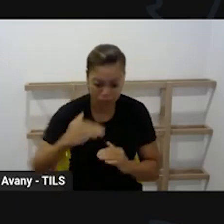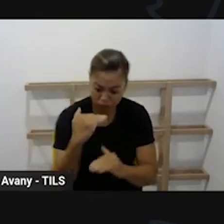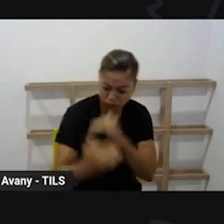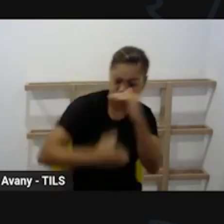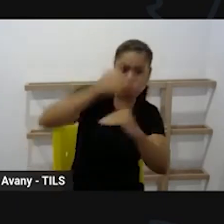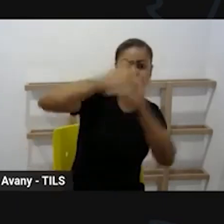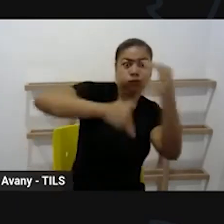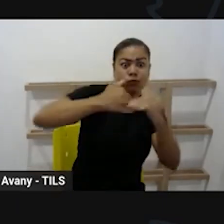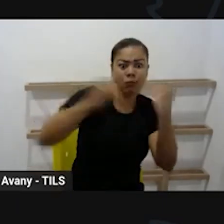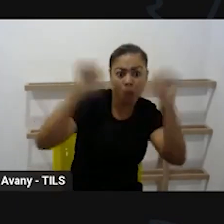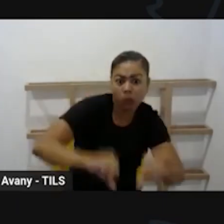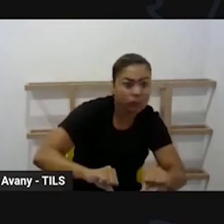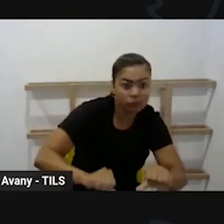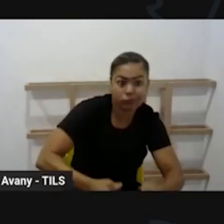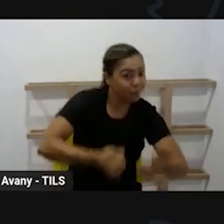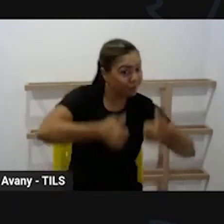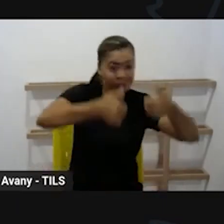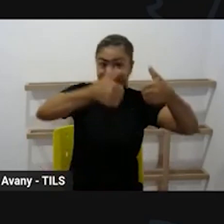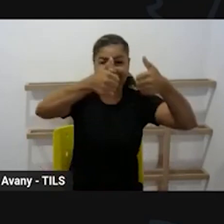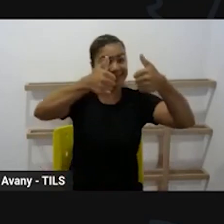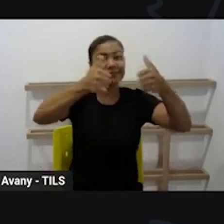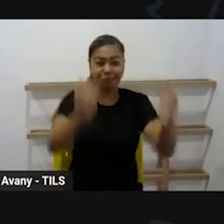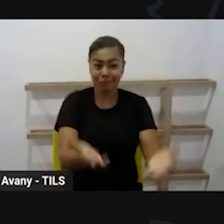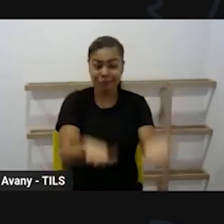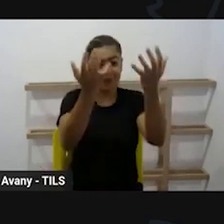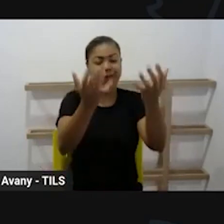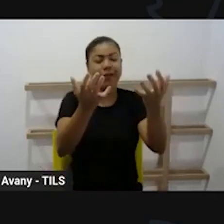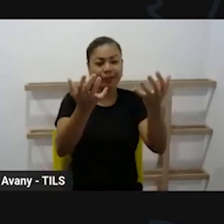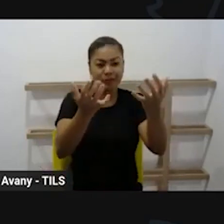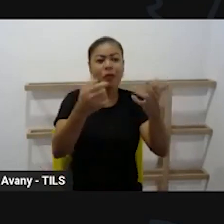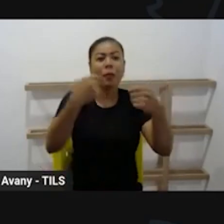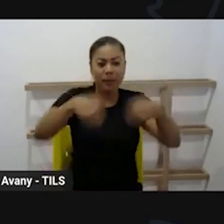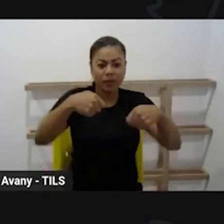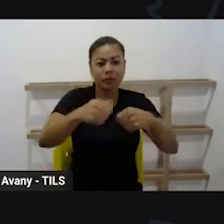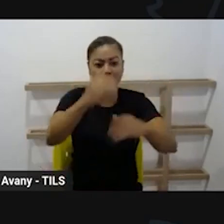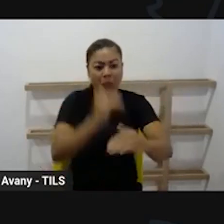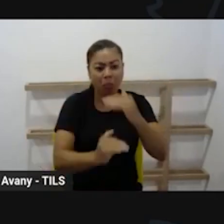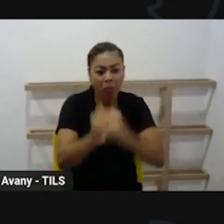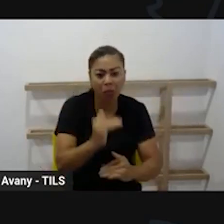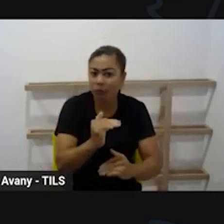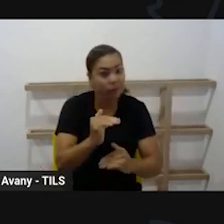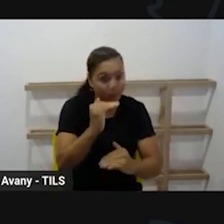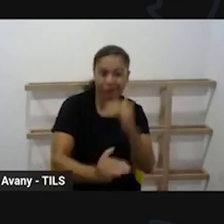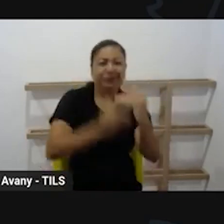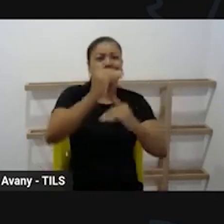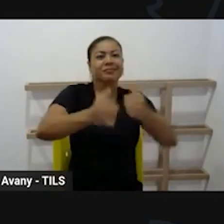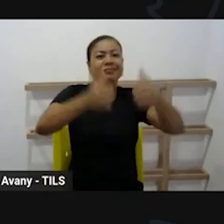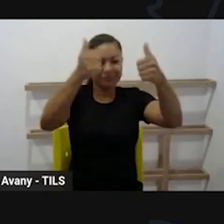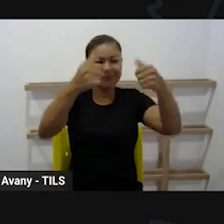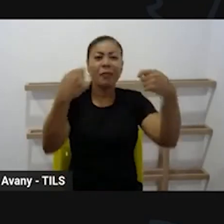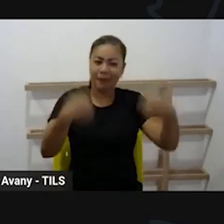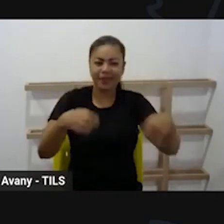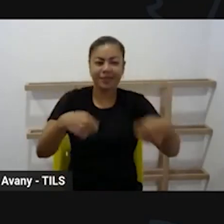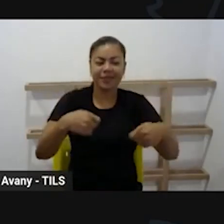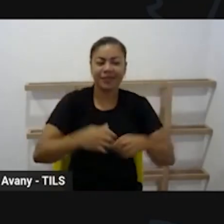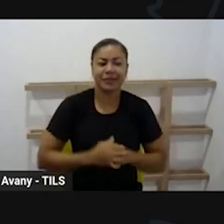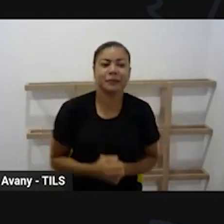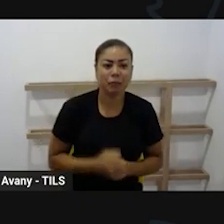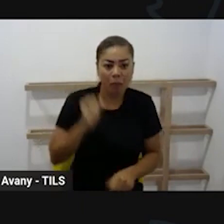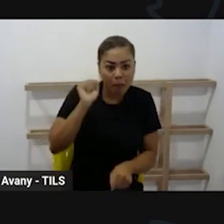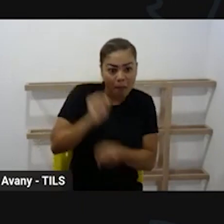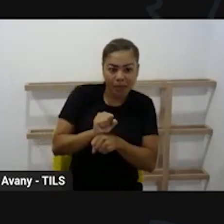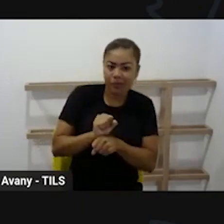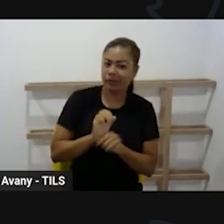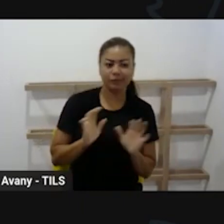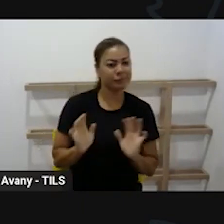pode retroceder na nossa prática, não pode de jeito nenhum, a gente tem que avançar. E a gente já avançou muito. Então, as escolas